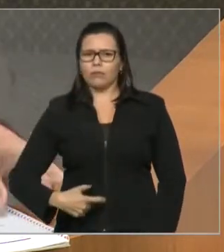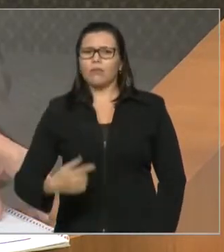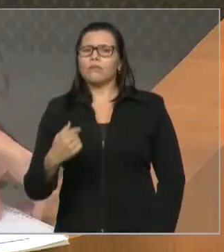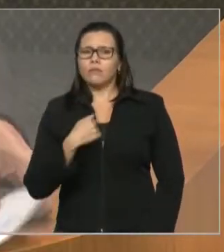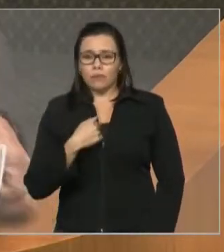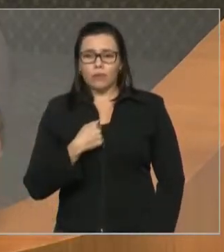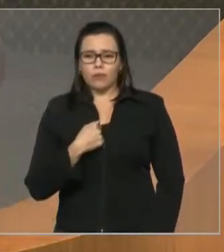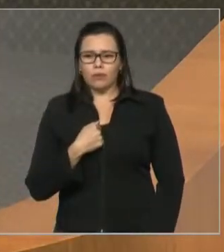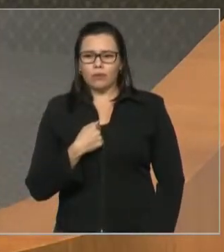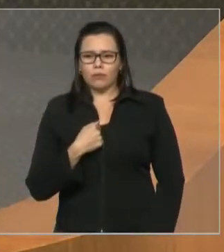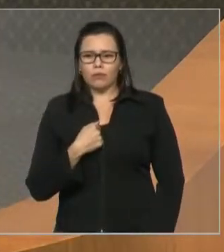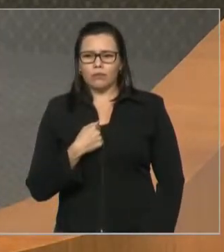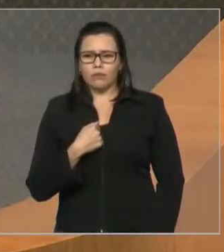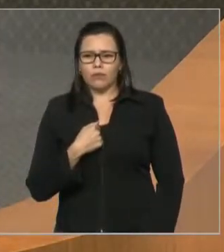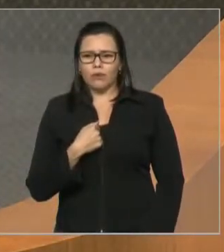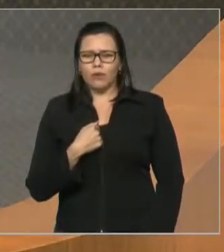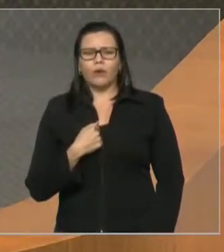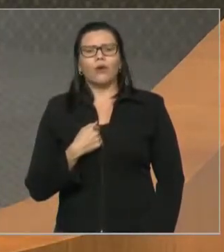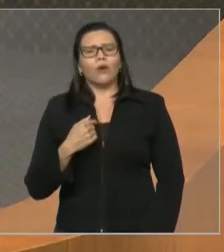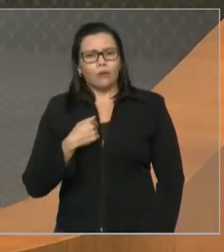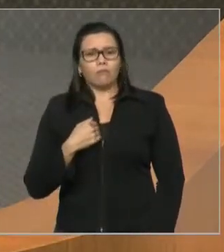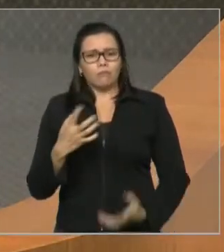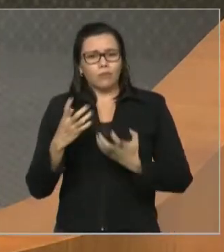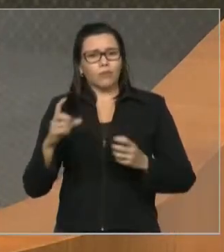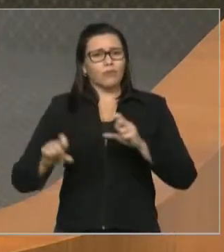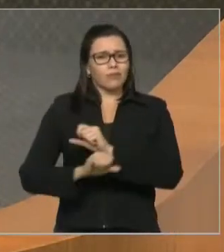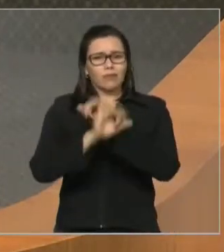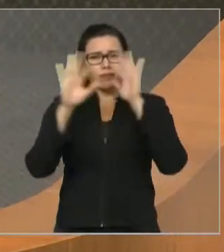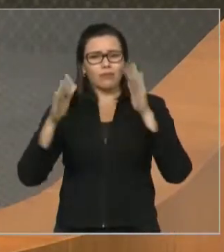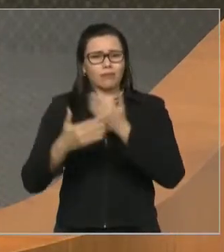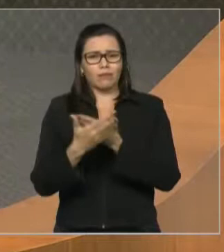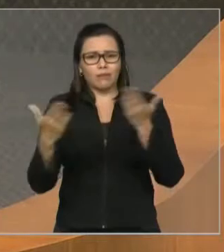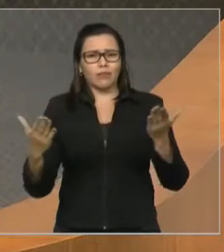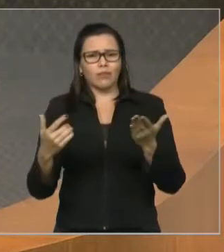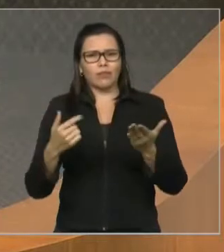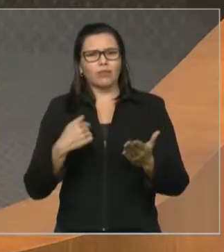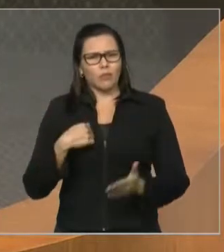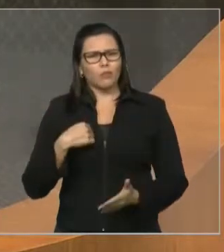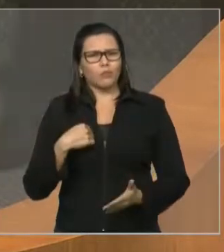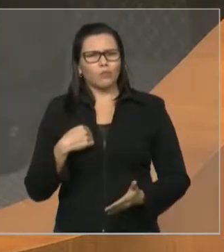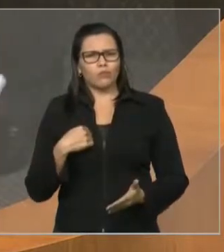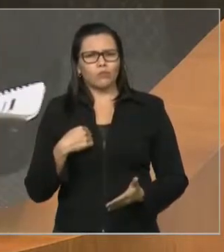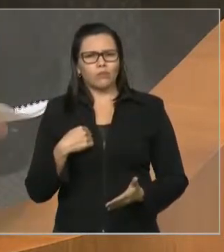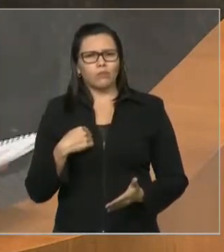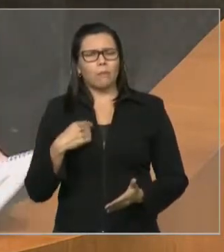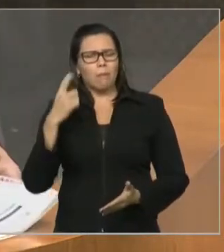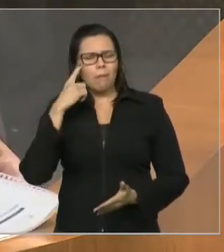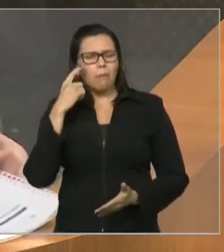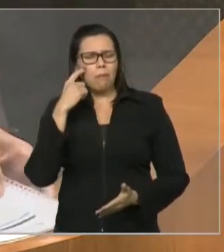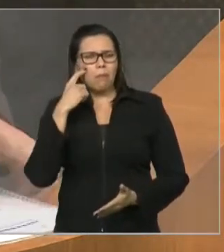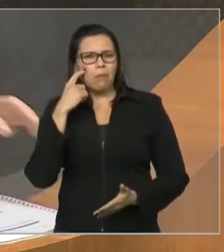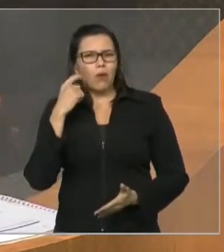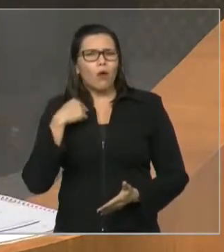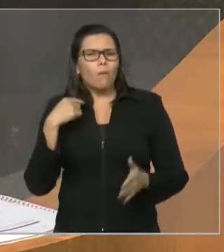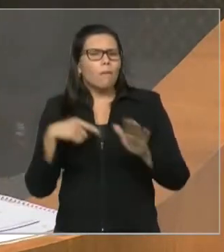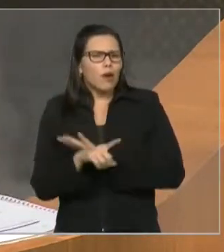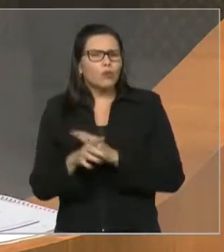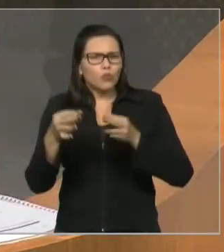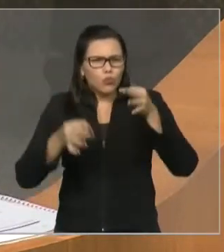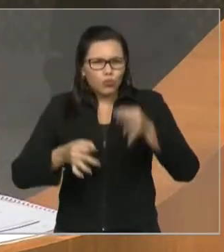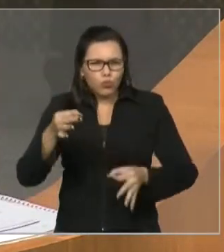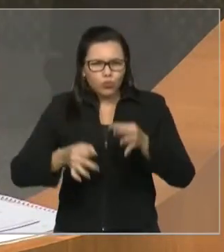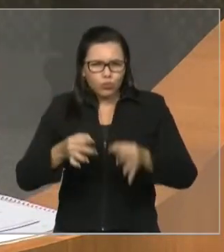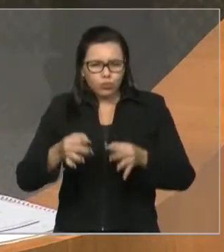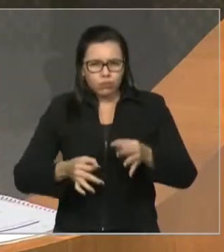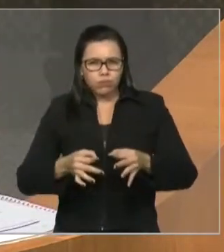levantamento dessas situações para vocês, esclarecimento. E eu pergunto, é justo? Claro que não. É